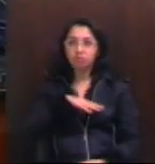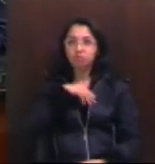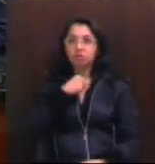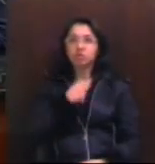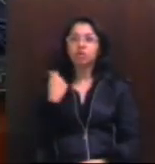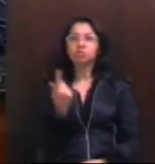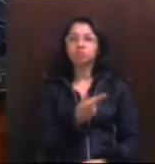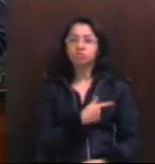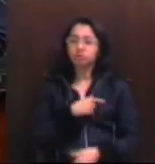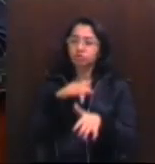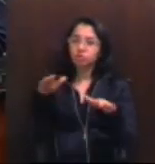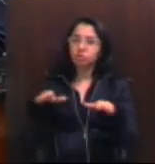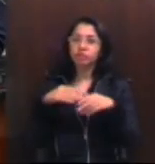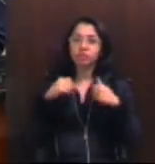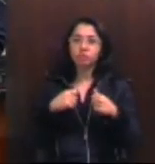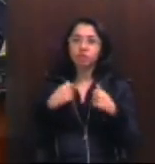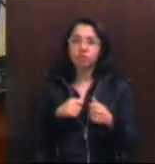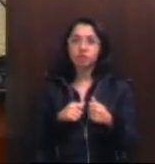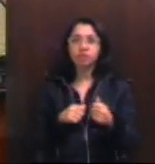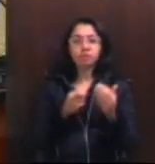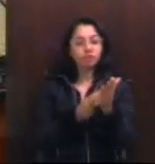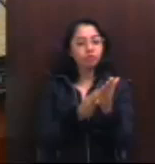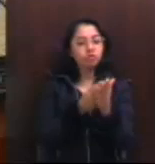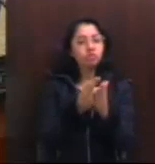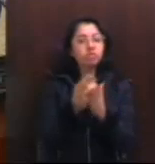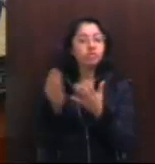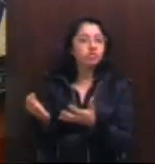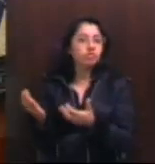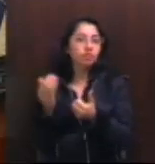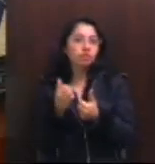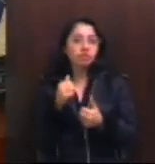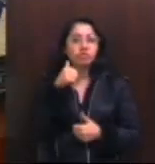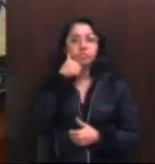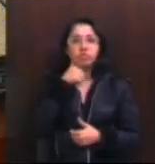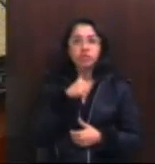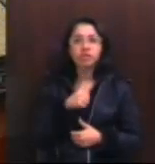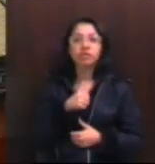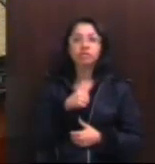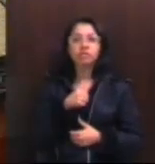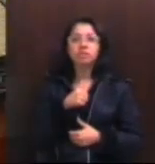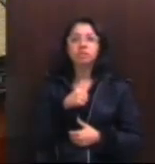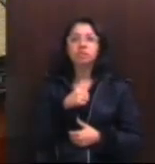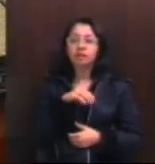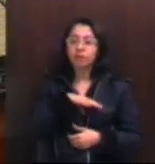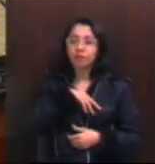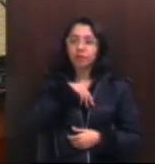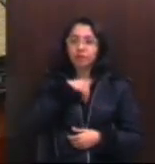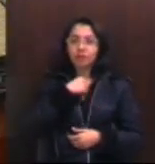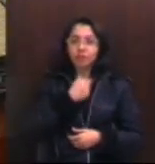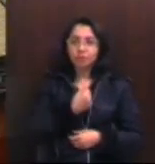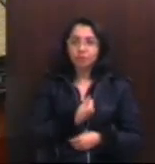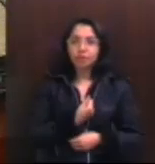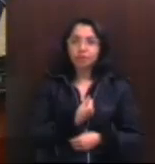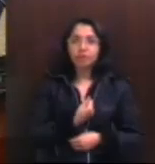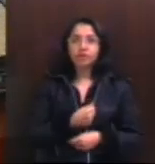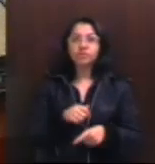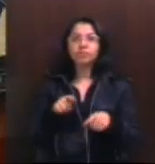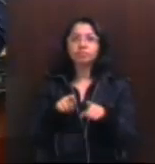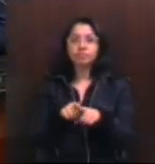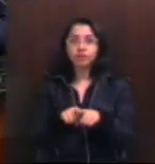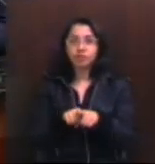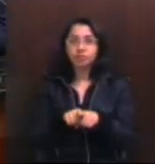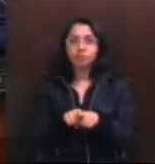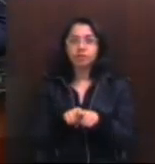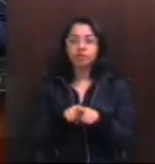adiante. É como se vocês tivessem devolvido a nós, mulheres feministas, a coragem que, por vezes,